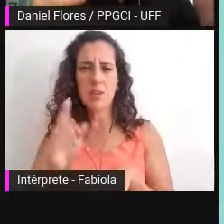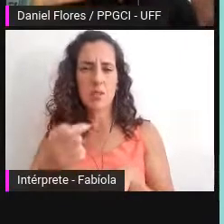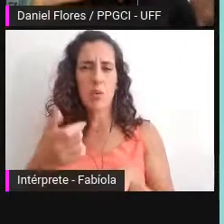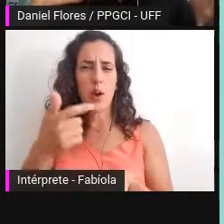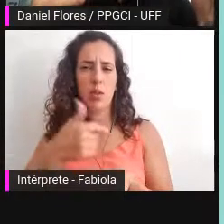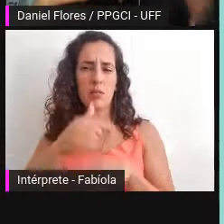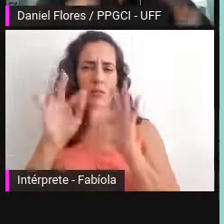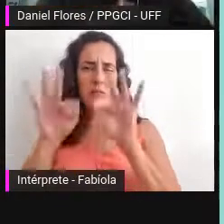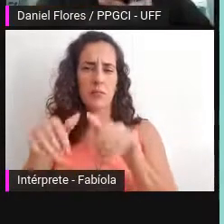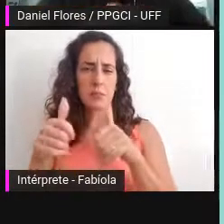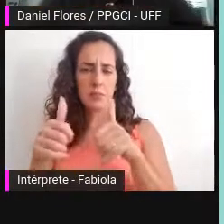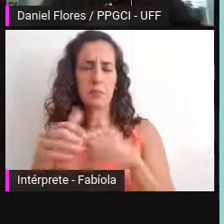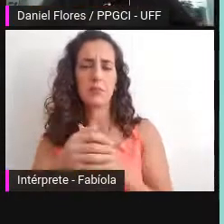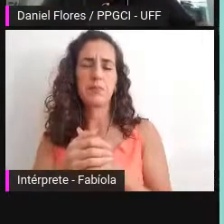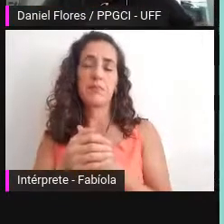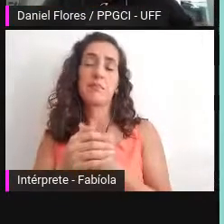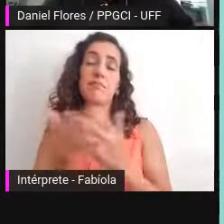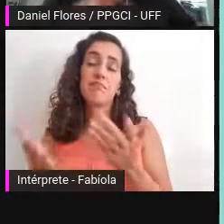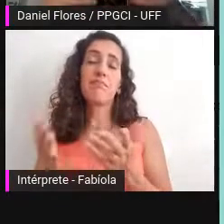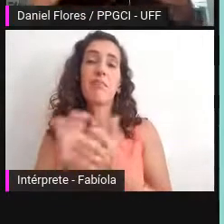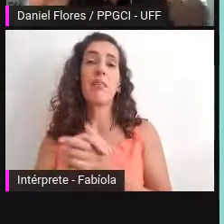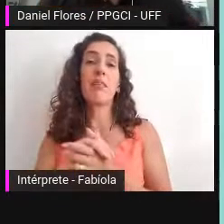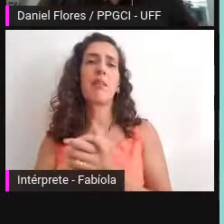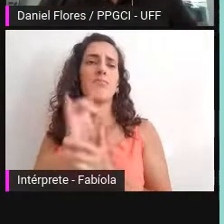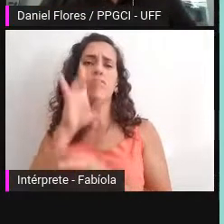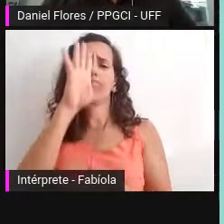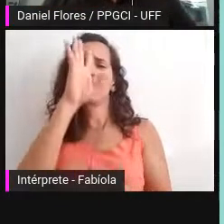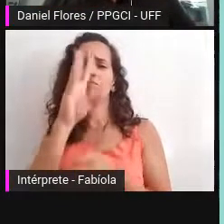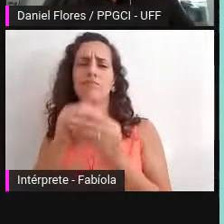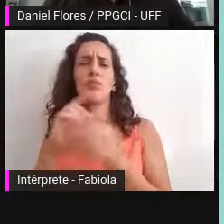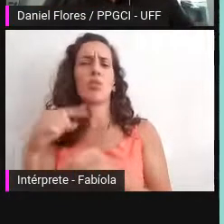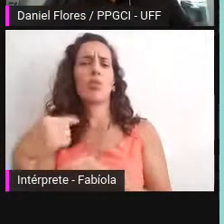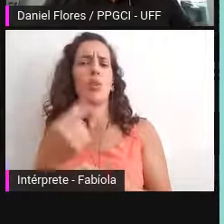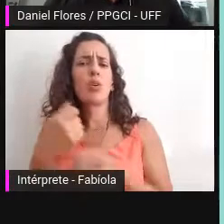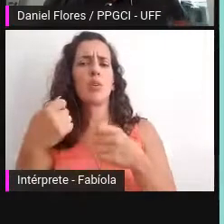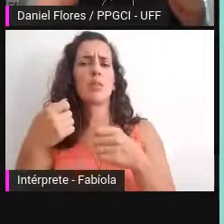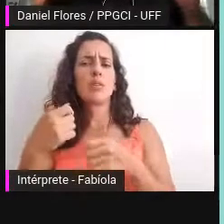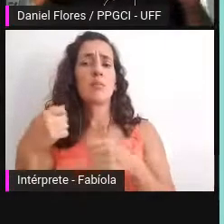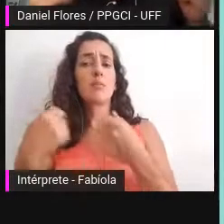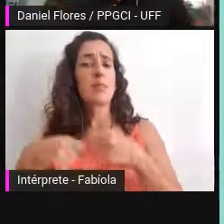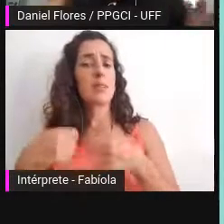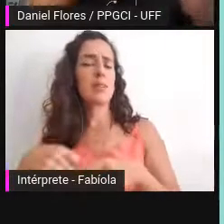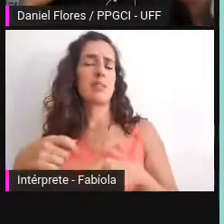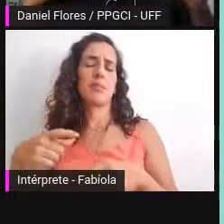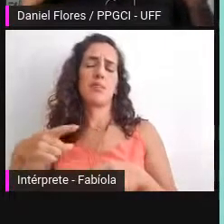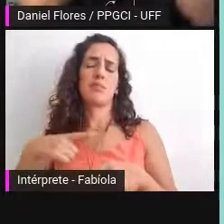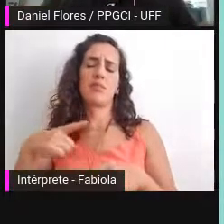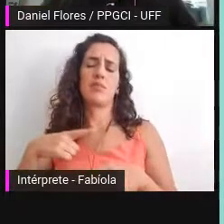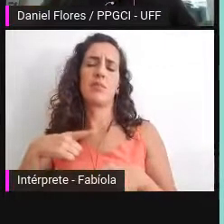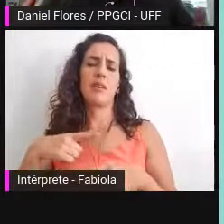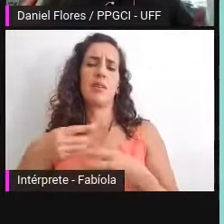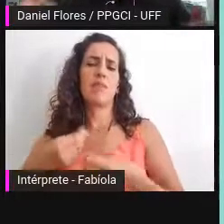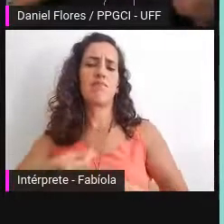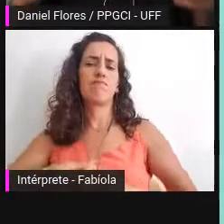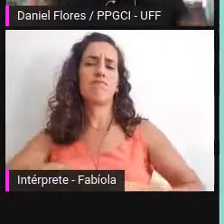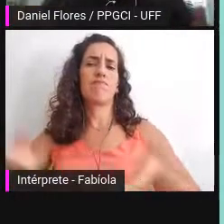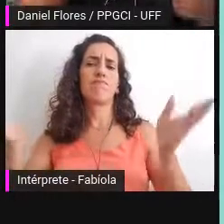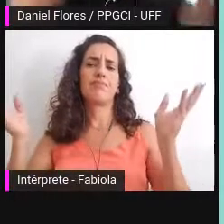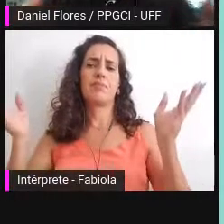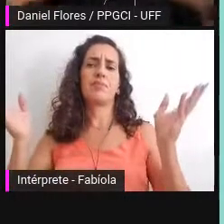vivendo uma grande transformação digital e nós precisamos oferecer custódia digital